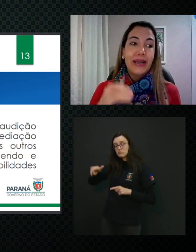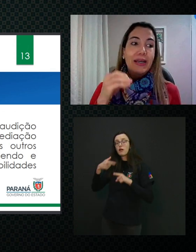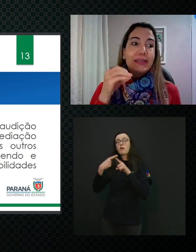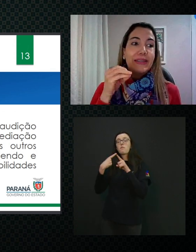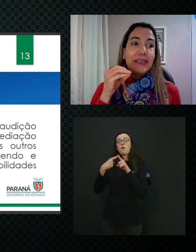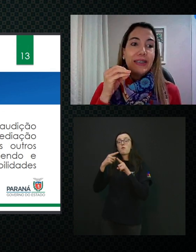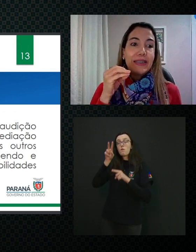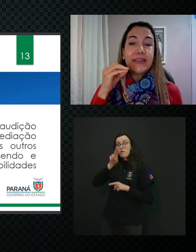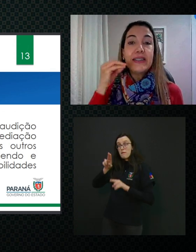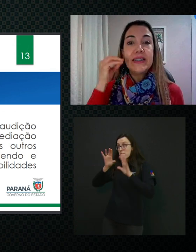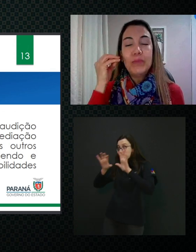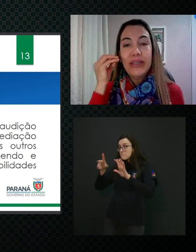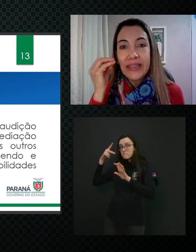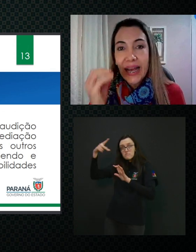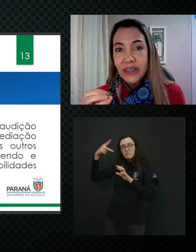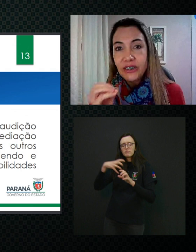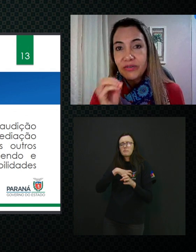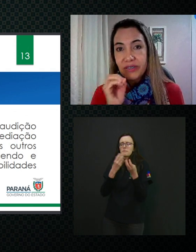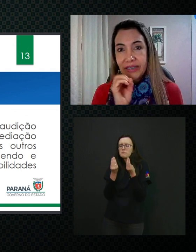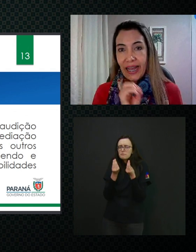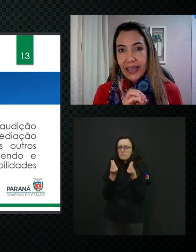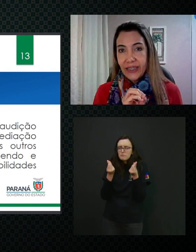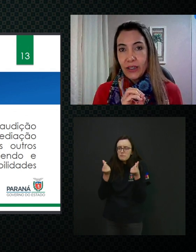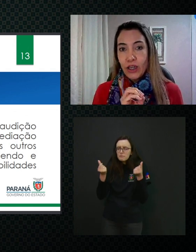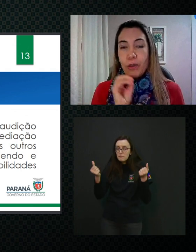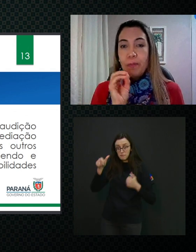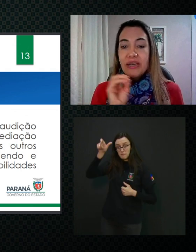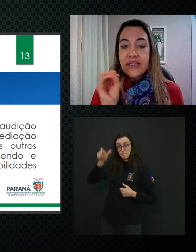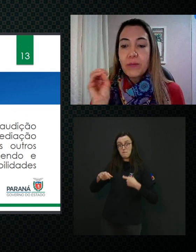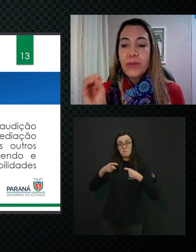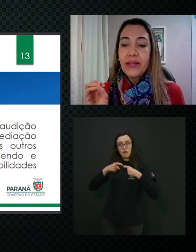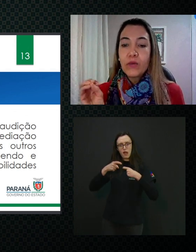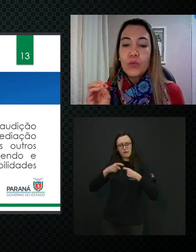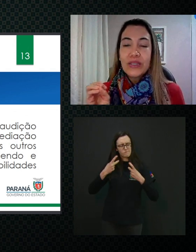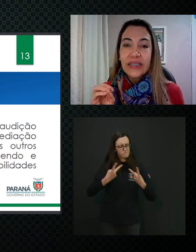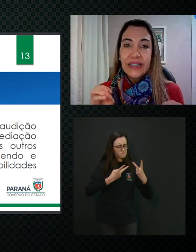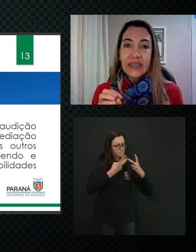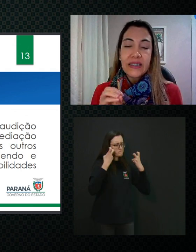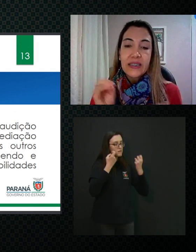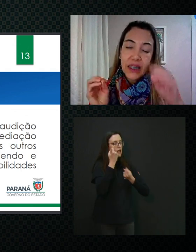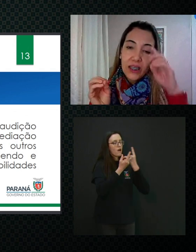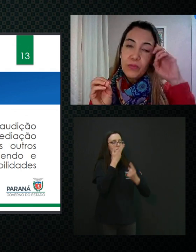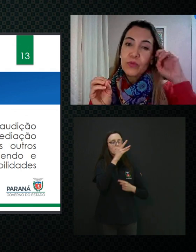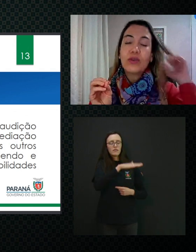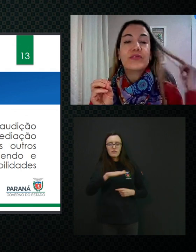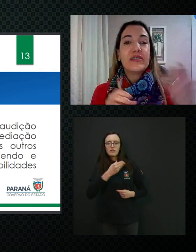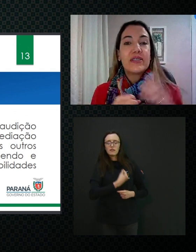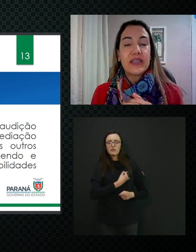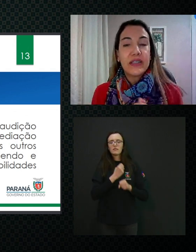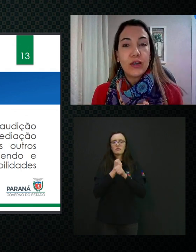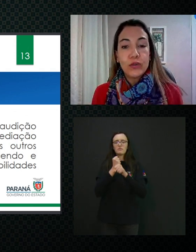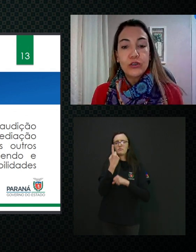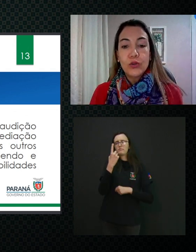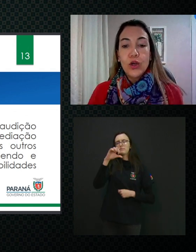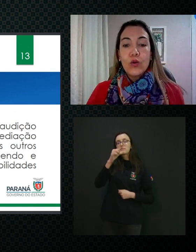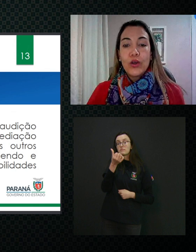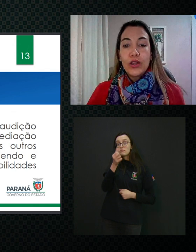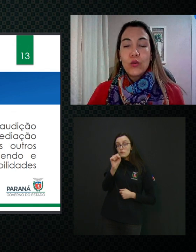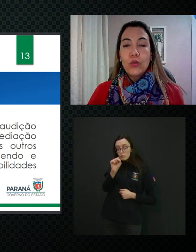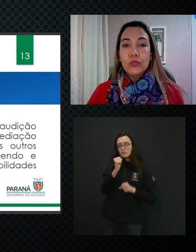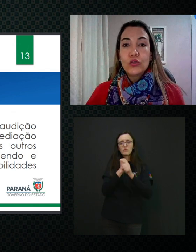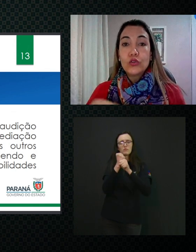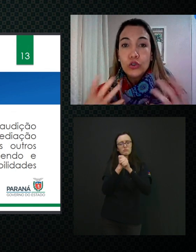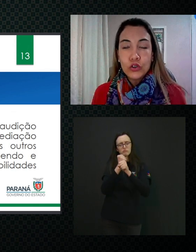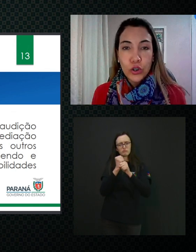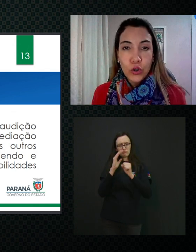da sensibilidade de Van Dijk perceber algumas crianças que, em 1968, em